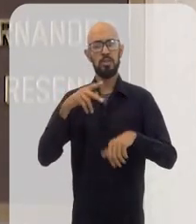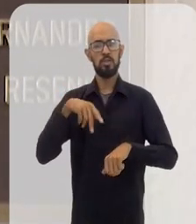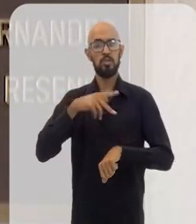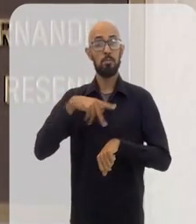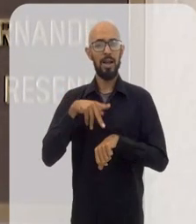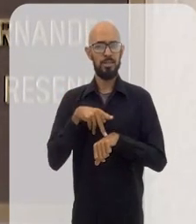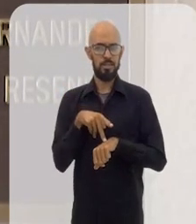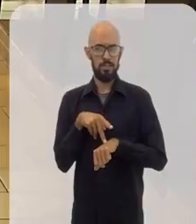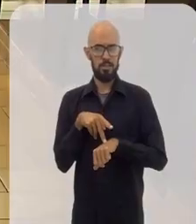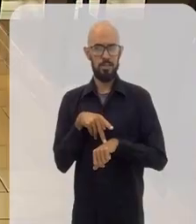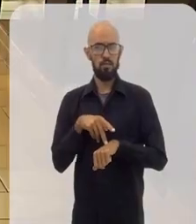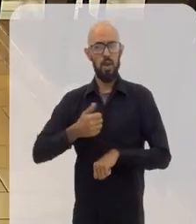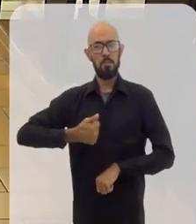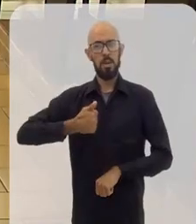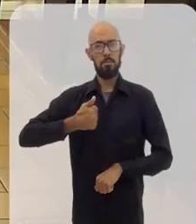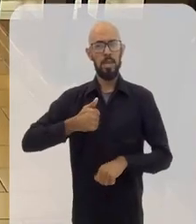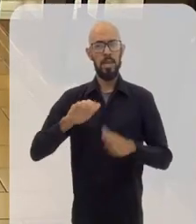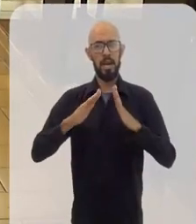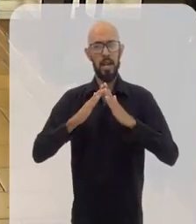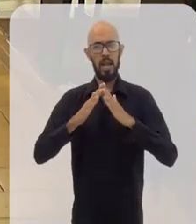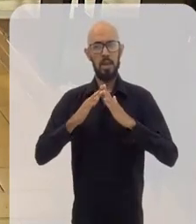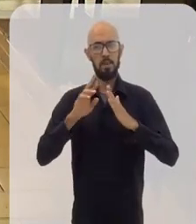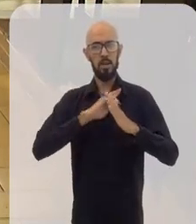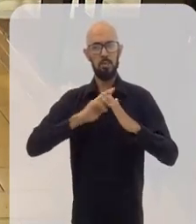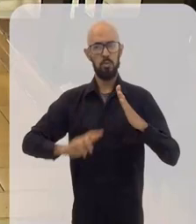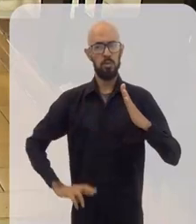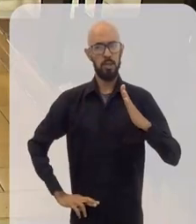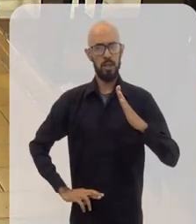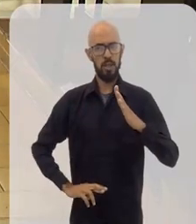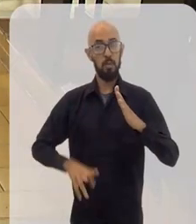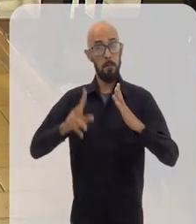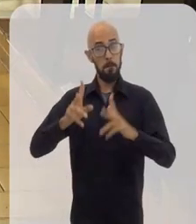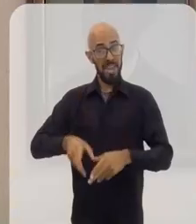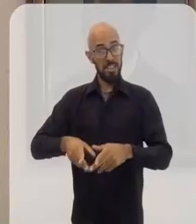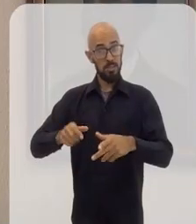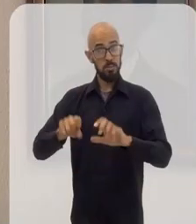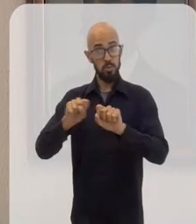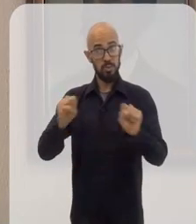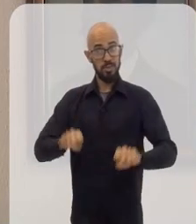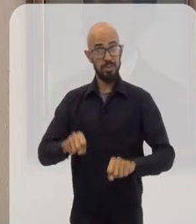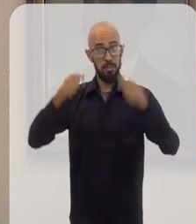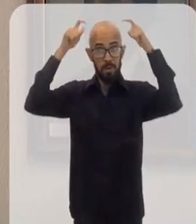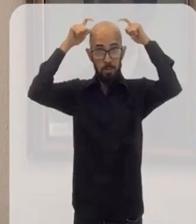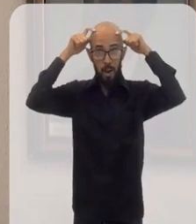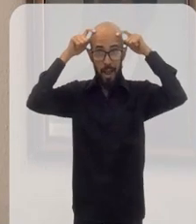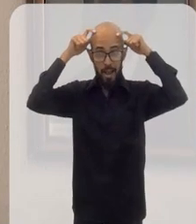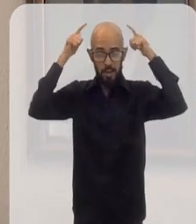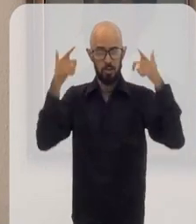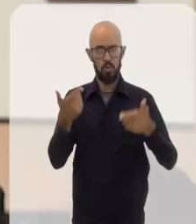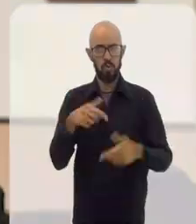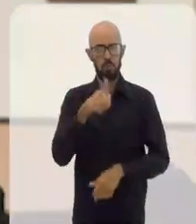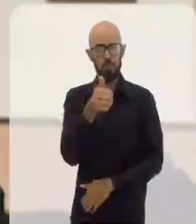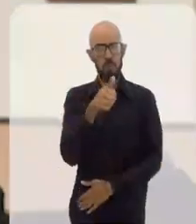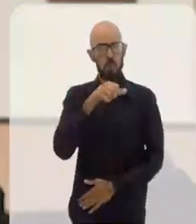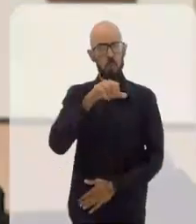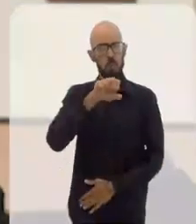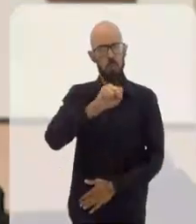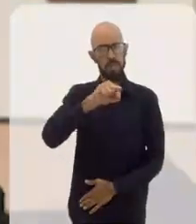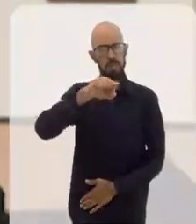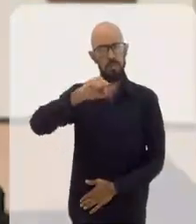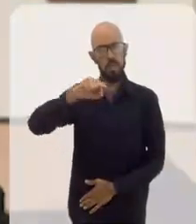Vereadores do país. Foi a primeira Câmara Republicana do Brasil em pleno regime monárquico. Em